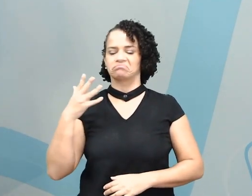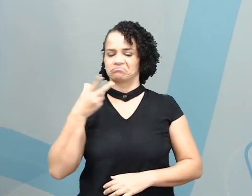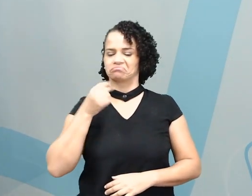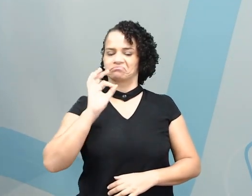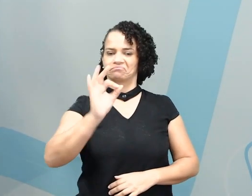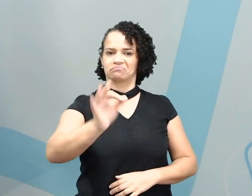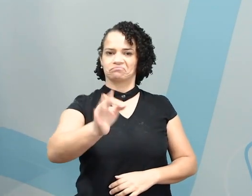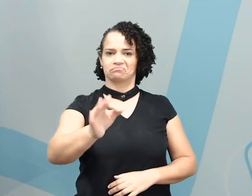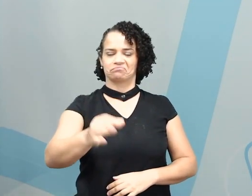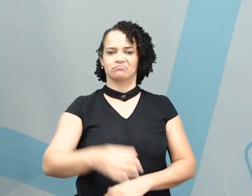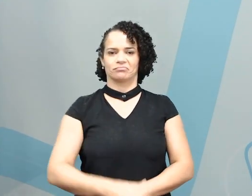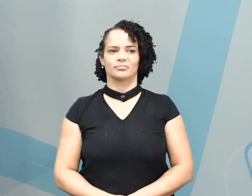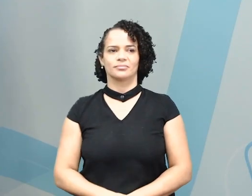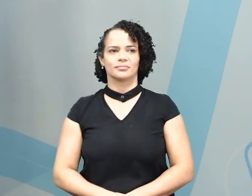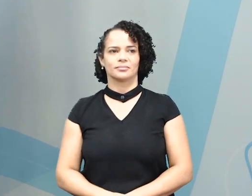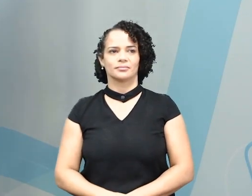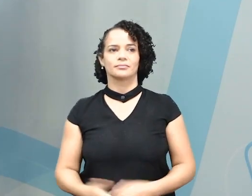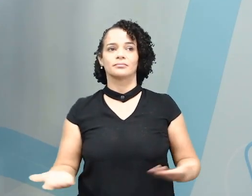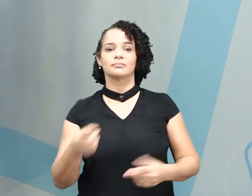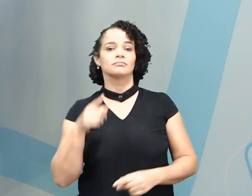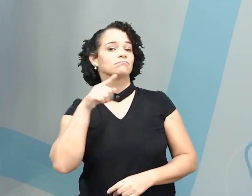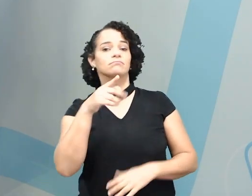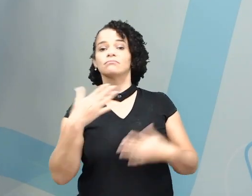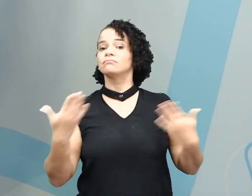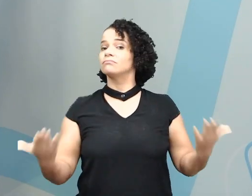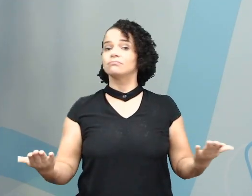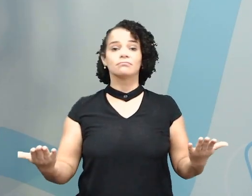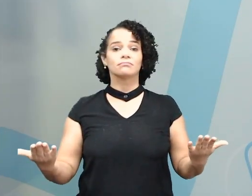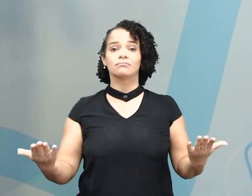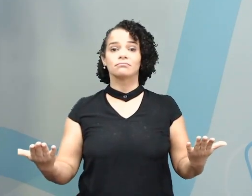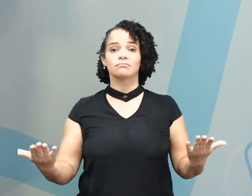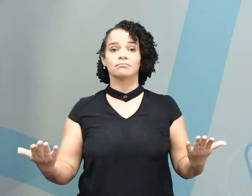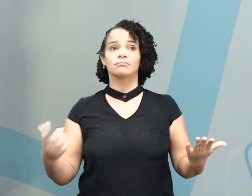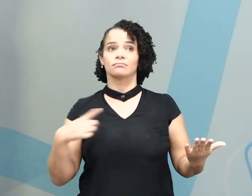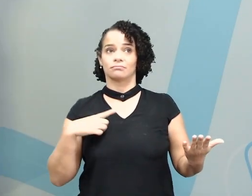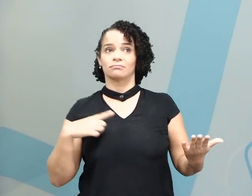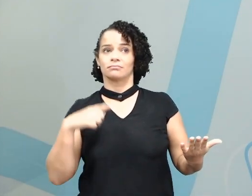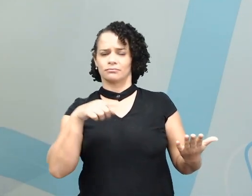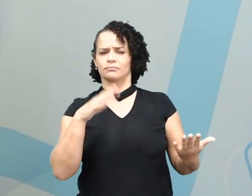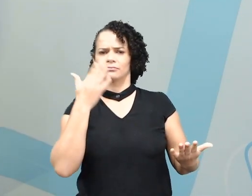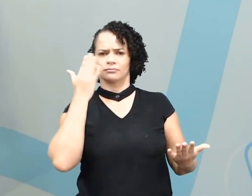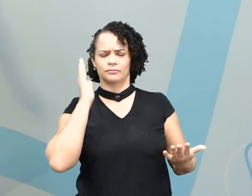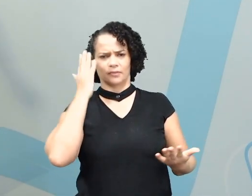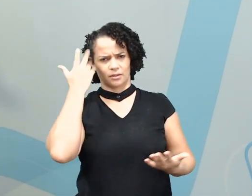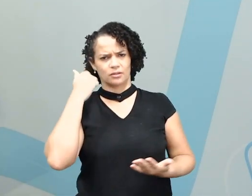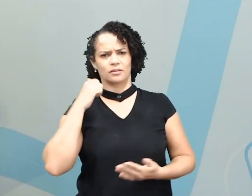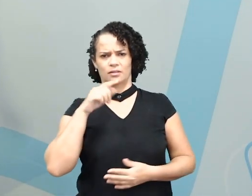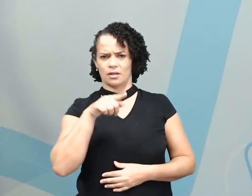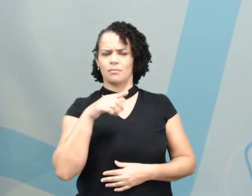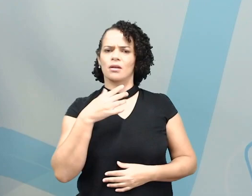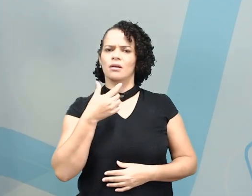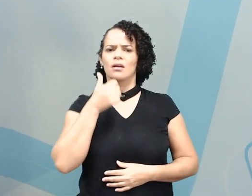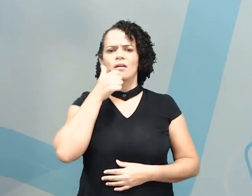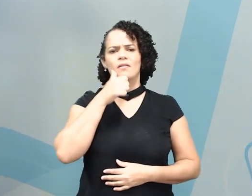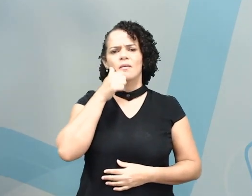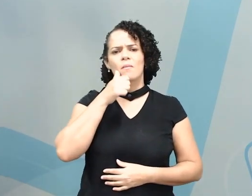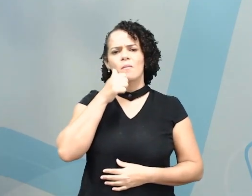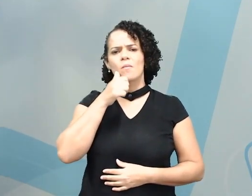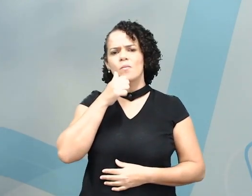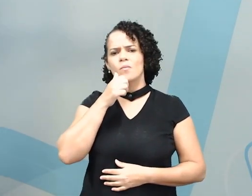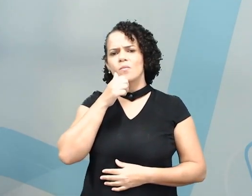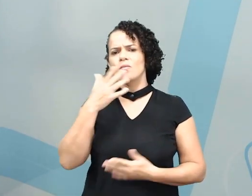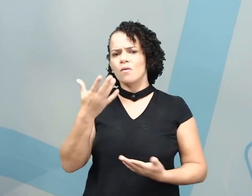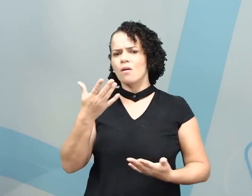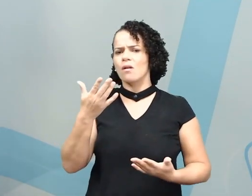Perfeito! What does she do? Eu tenho certeza que vocês já viram a foto dessa mulher ou